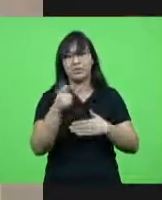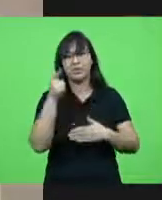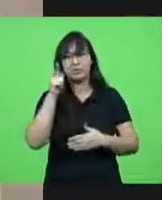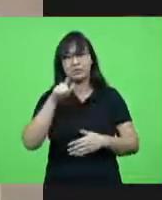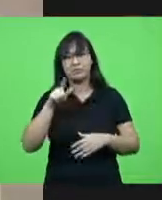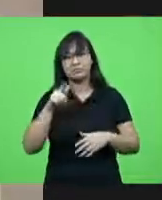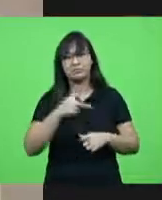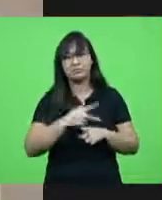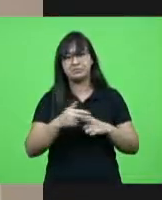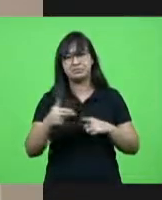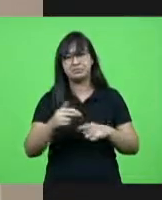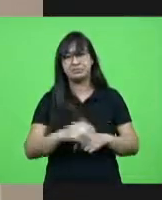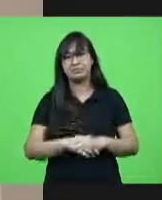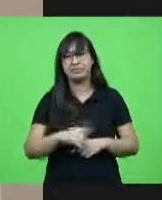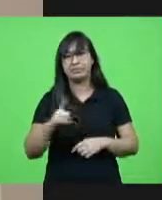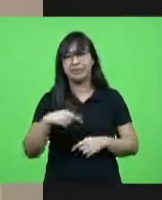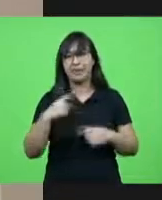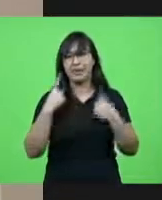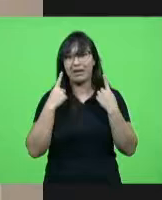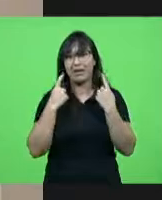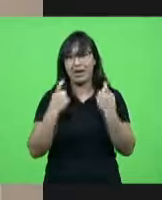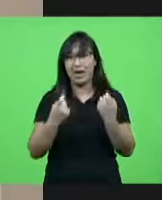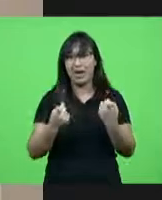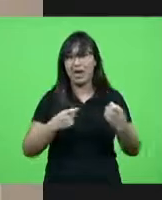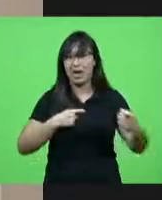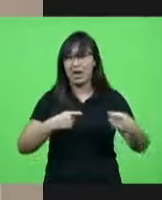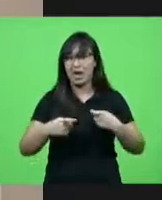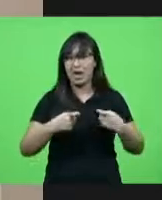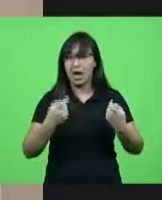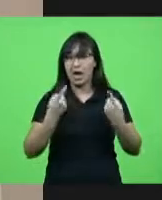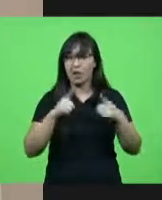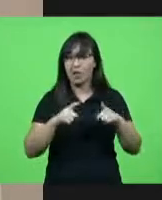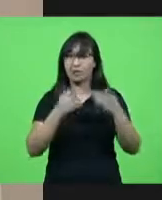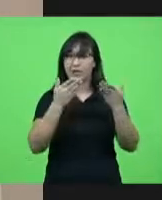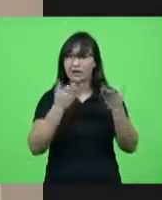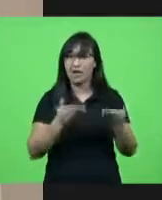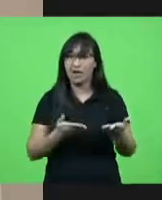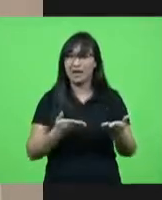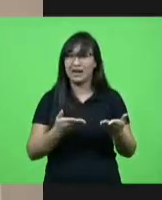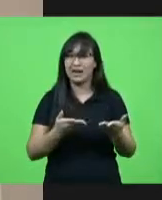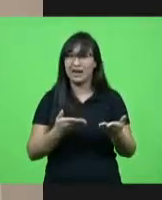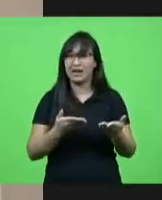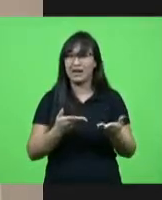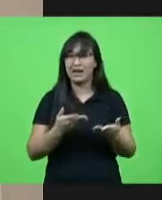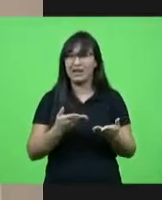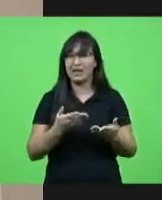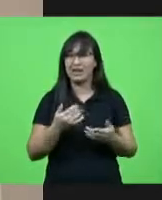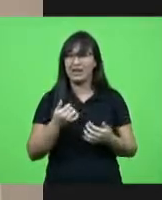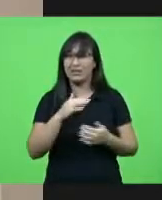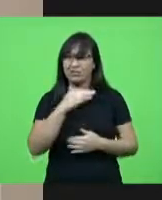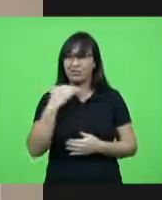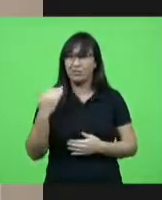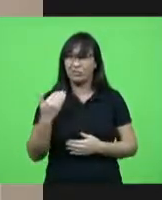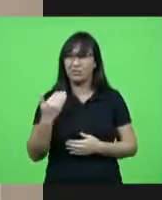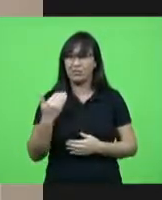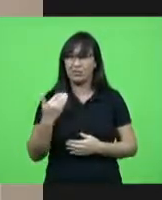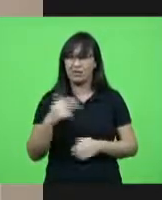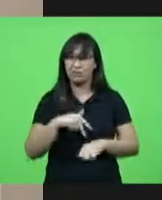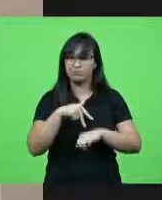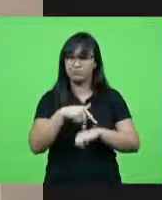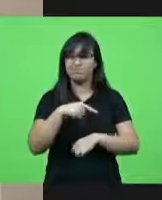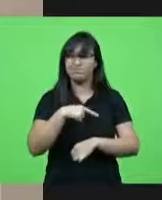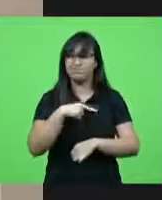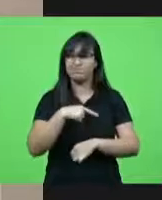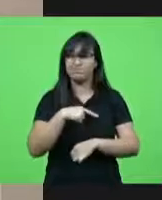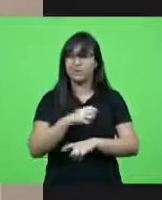uma guerra sim mas é uma guerra contra um inimigo cada vez mais letal e onipresente a sociedade precisa fazer também